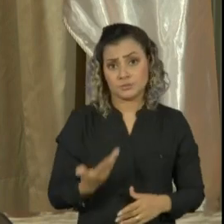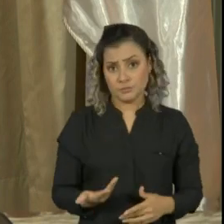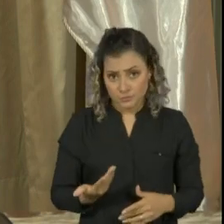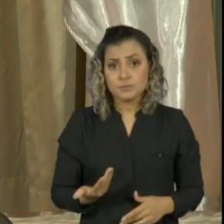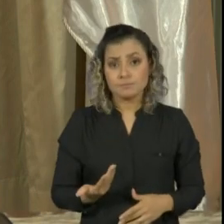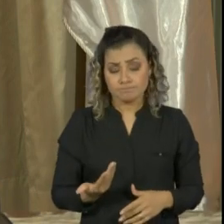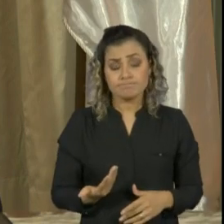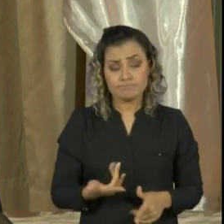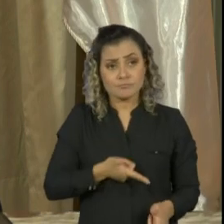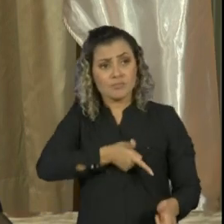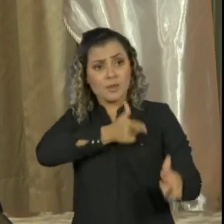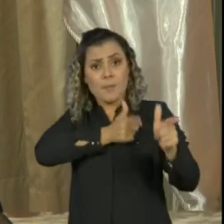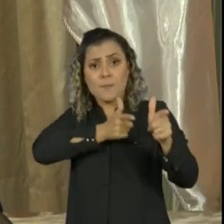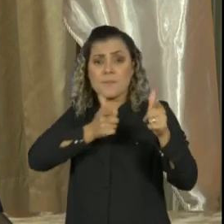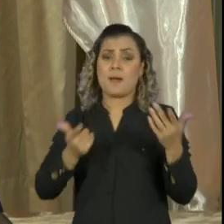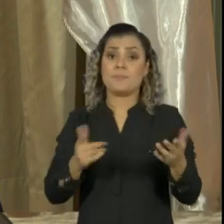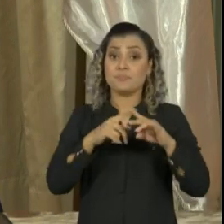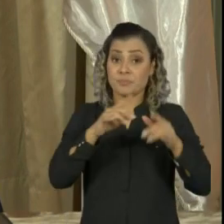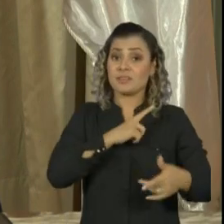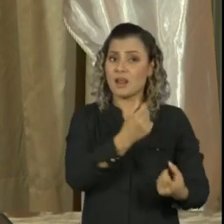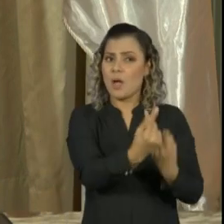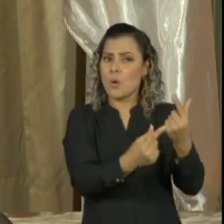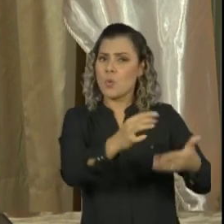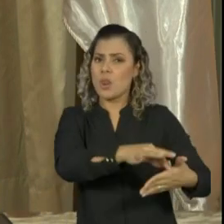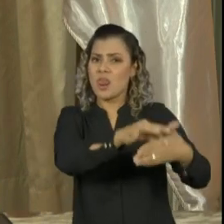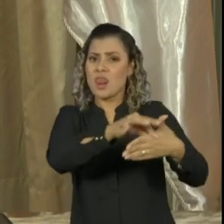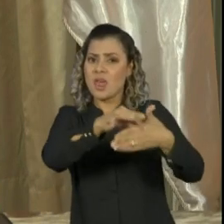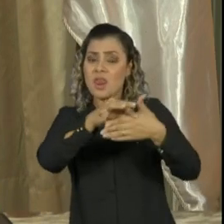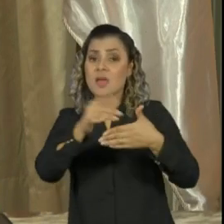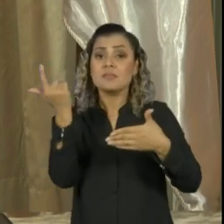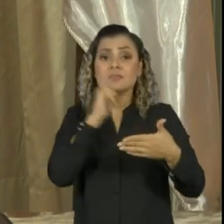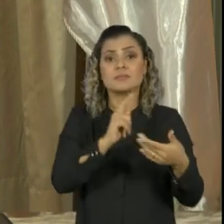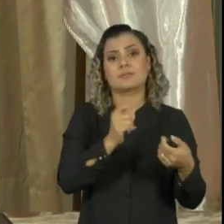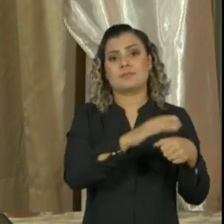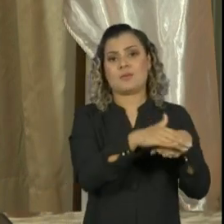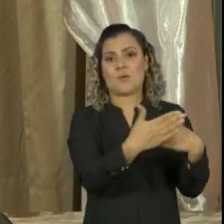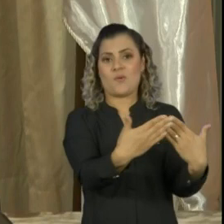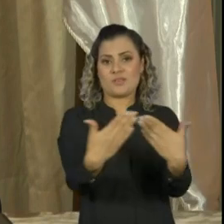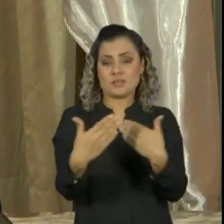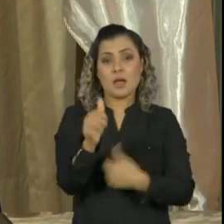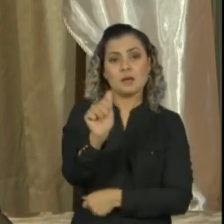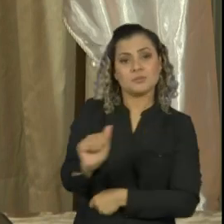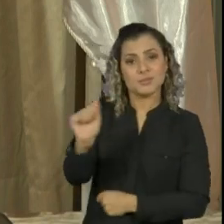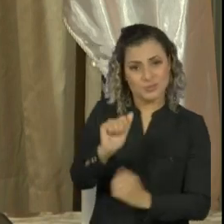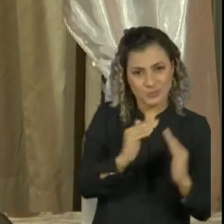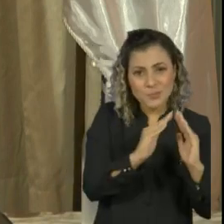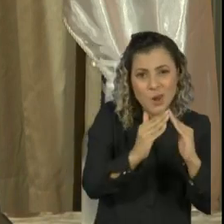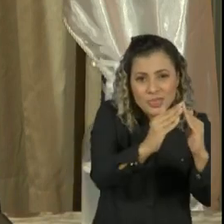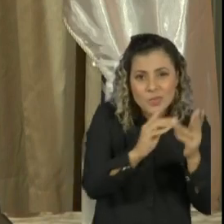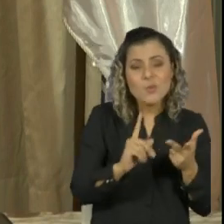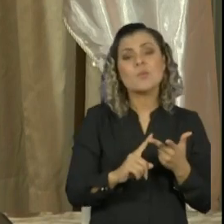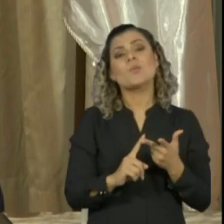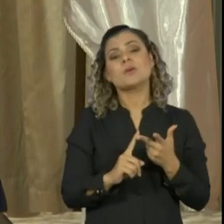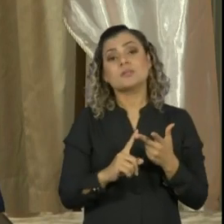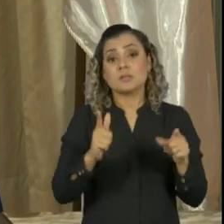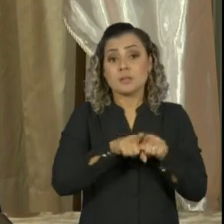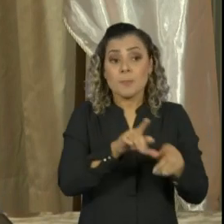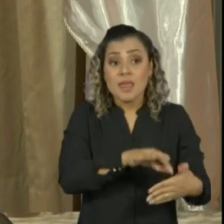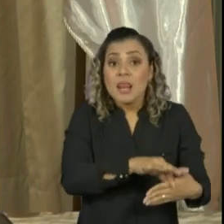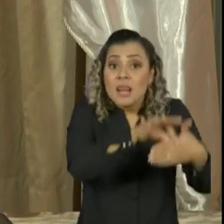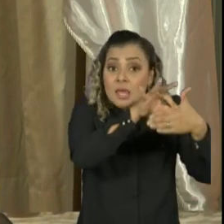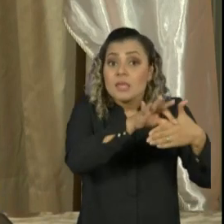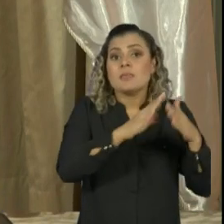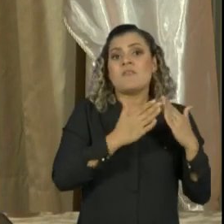existem muitas lideranças na comunidade que nós podemos conversar. Associações de moradores, existem líderes